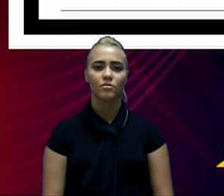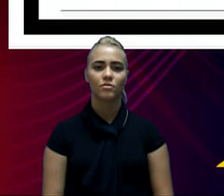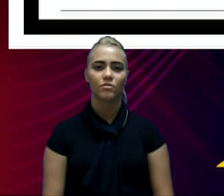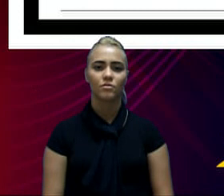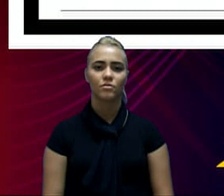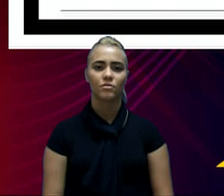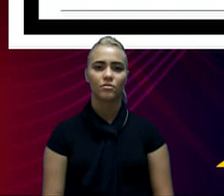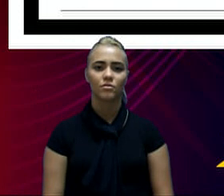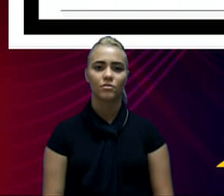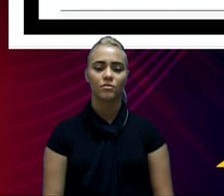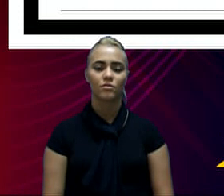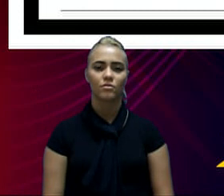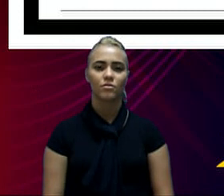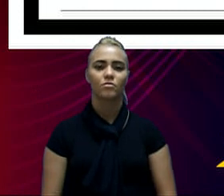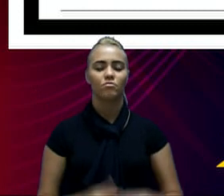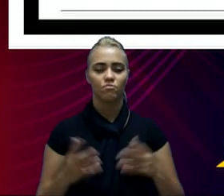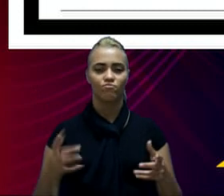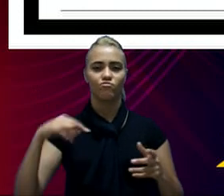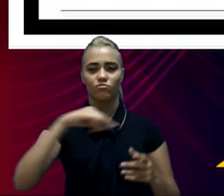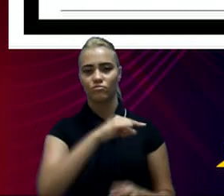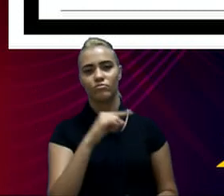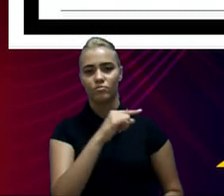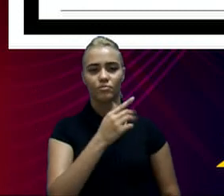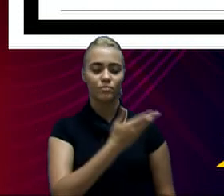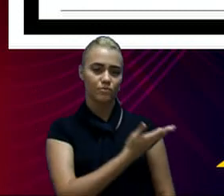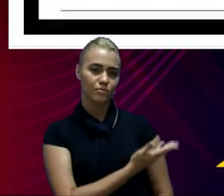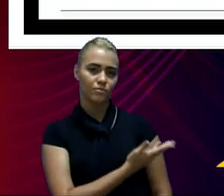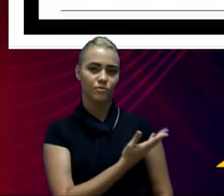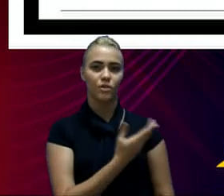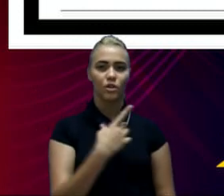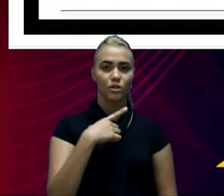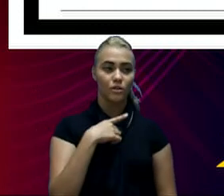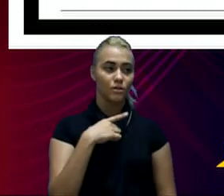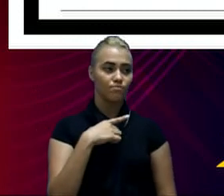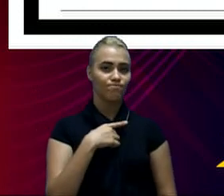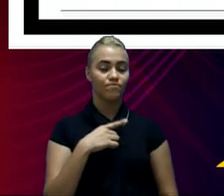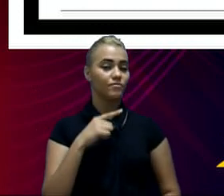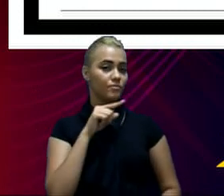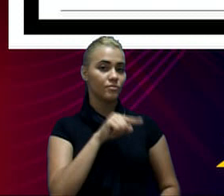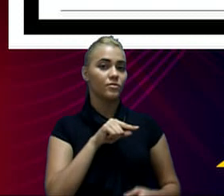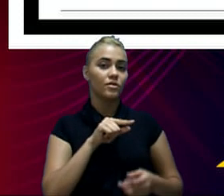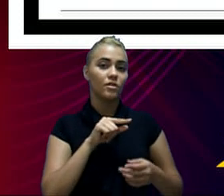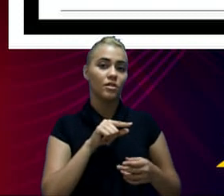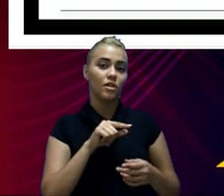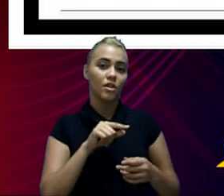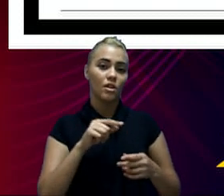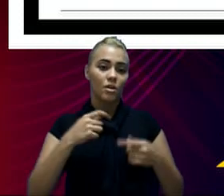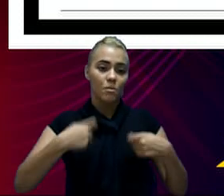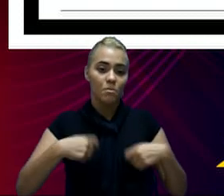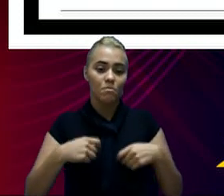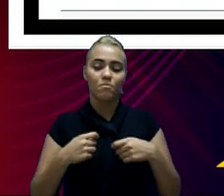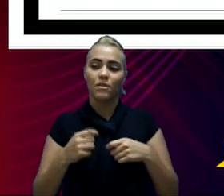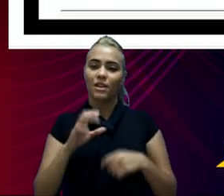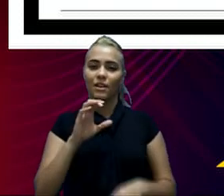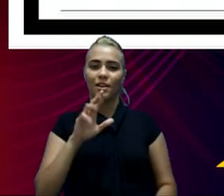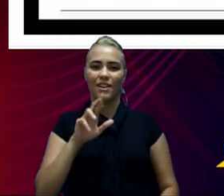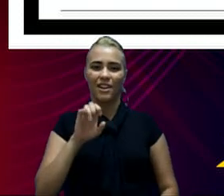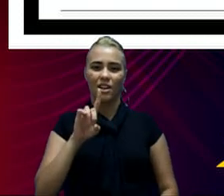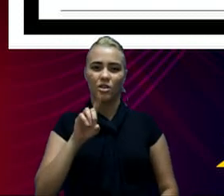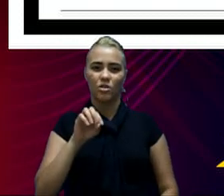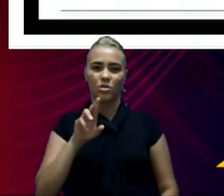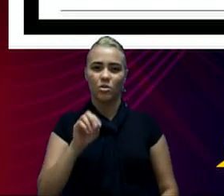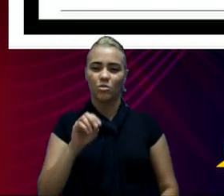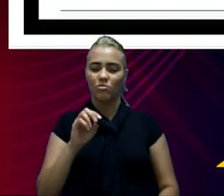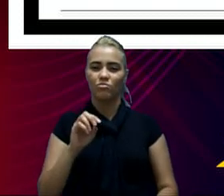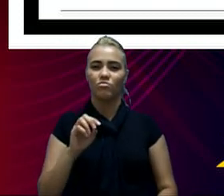Aqui nós temos, então, as operações de créditos realizadas, ou seja, os